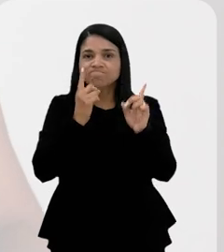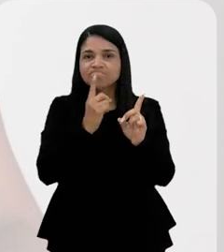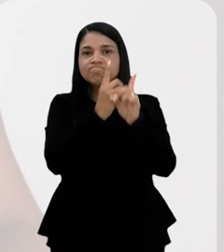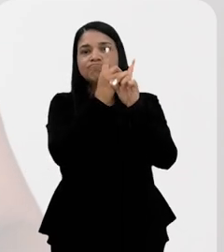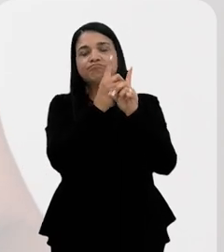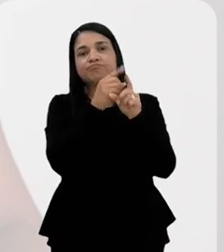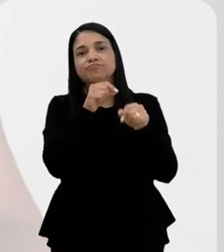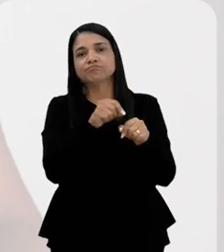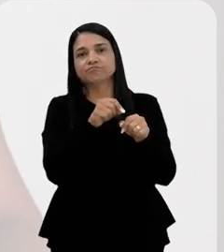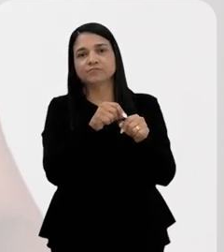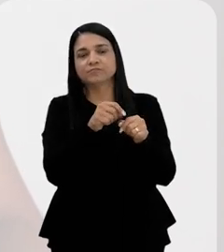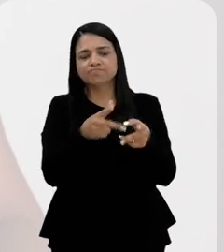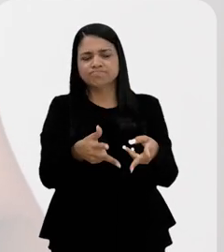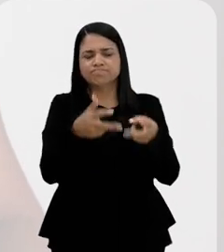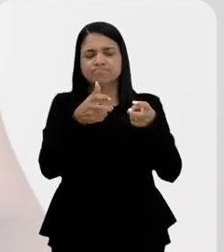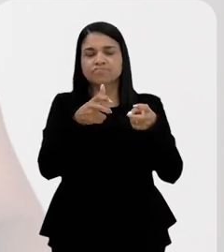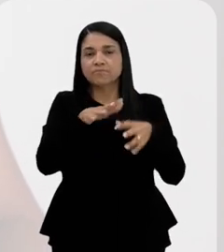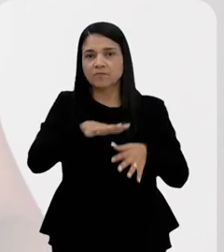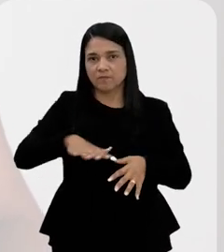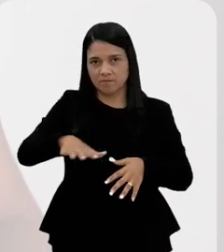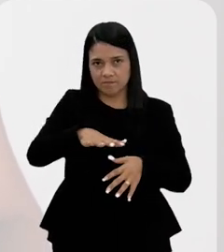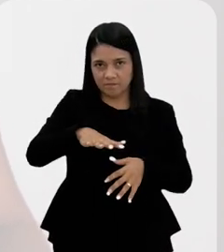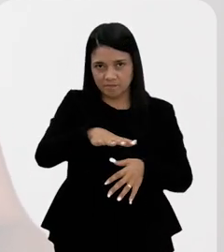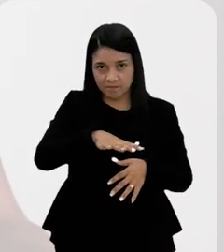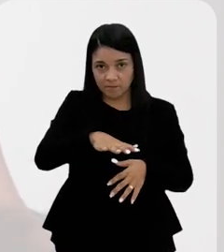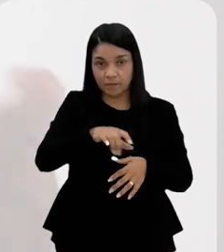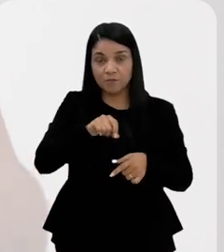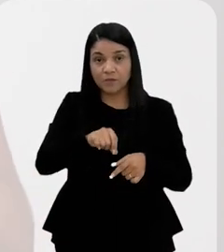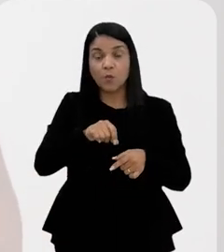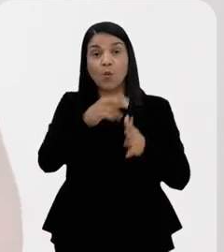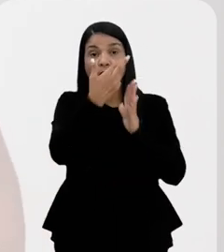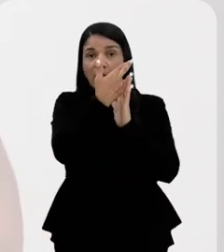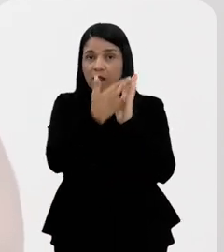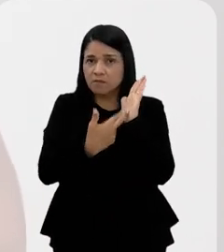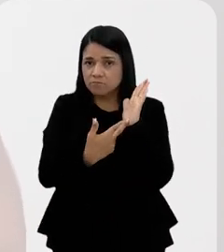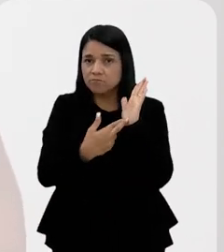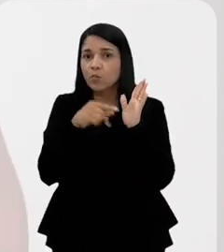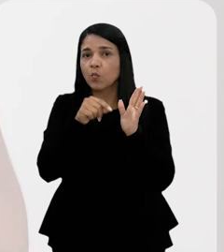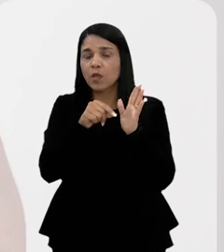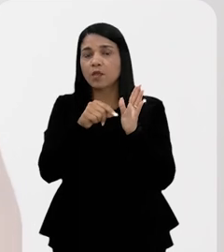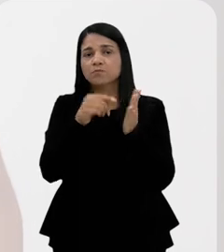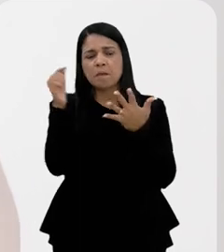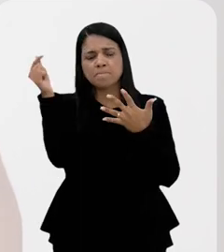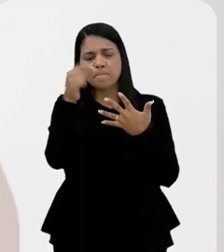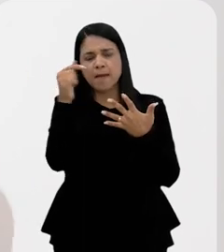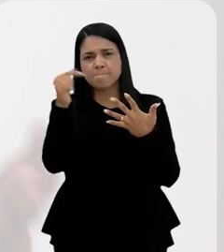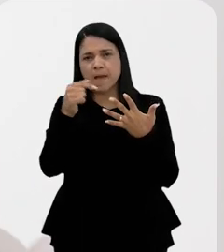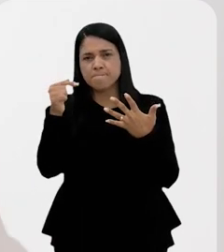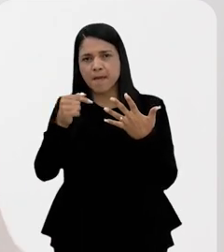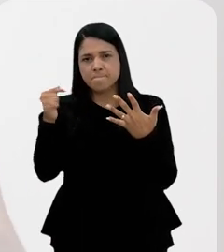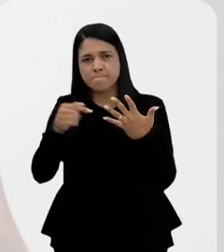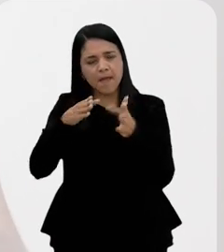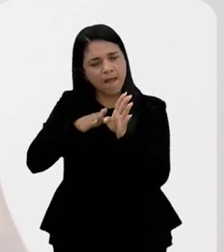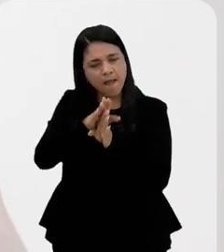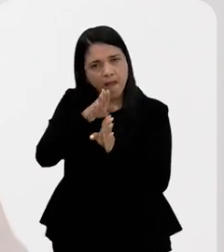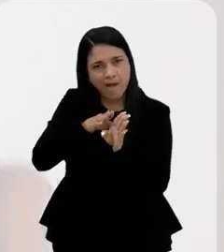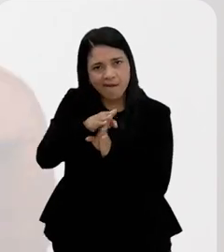diagnóstico do que nós verificamos em loco. E neste relatório, nós fazemos uma série de